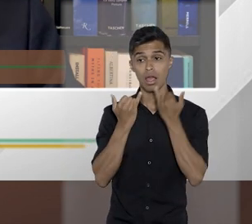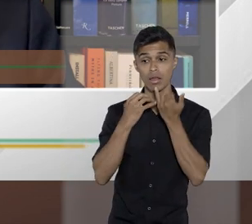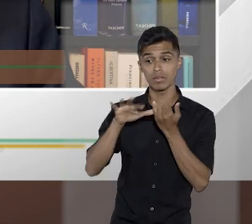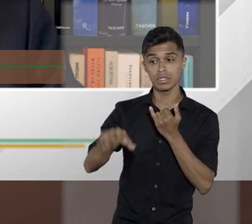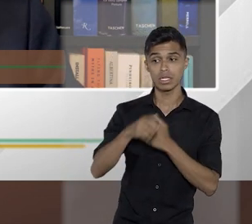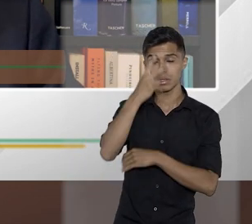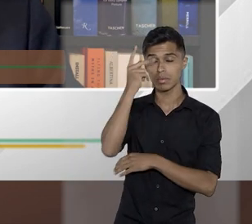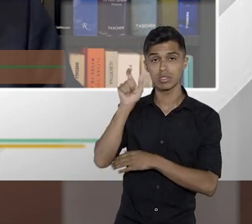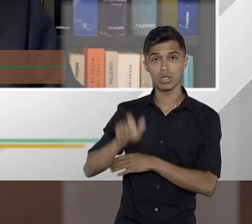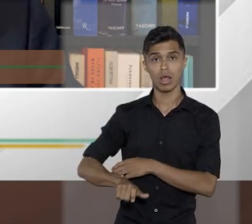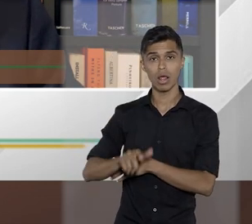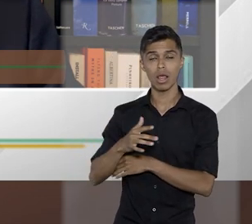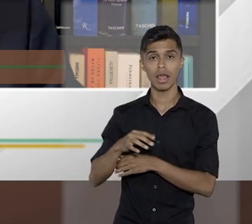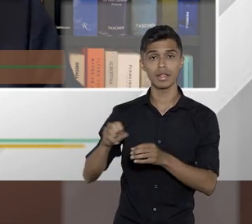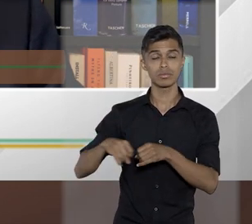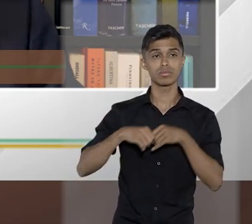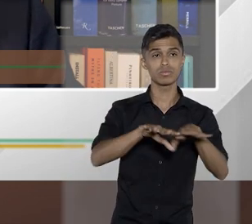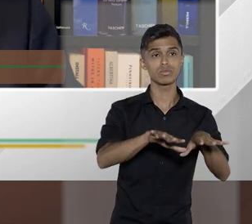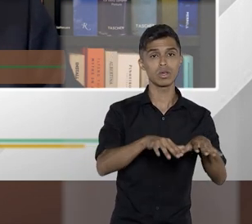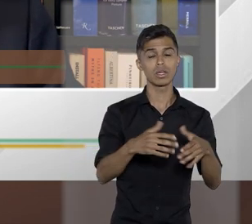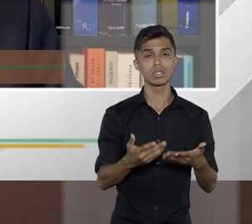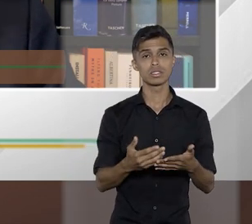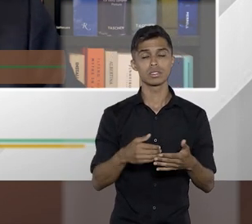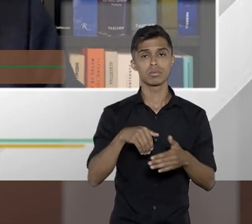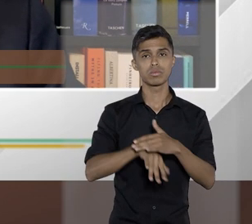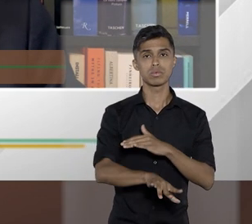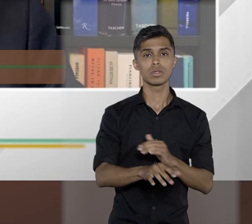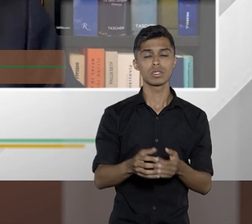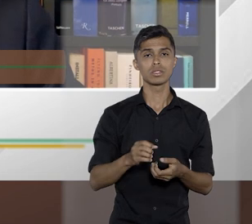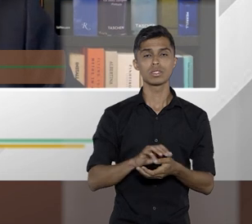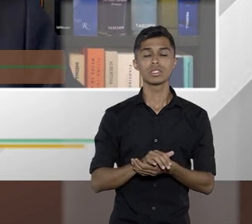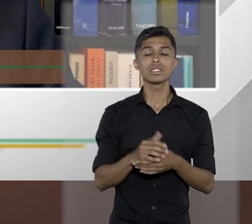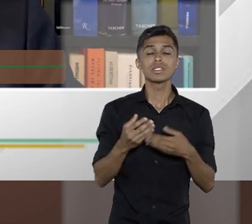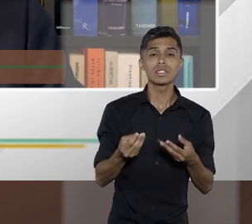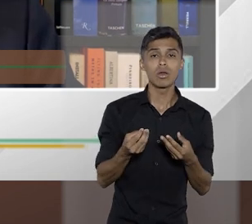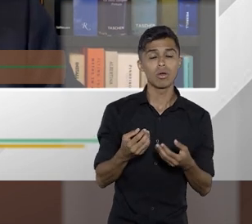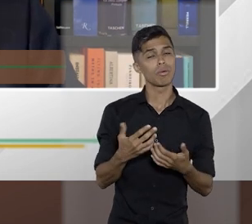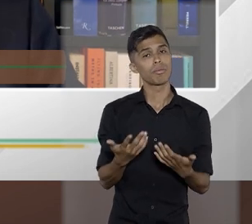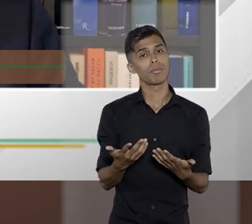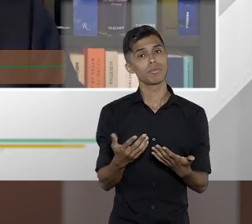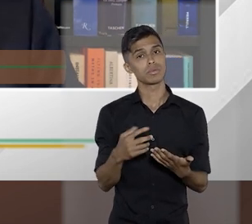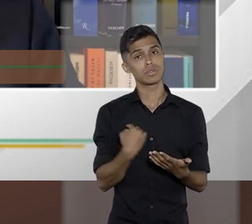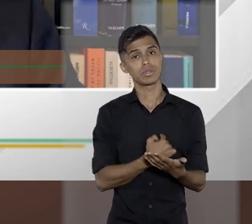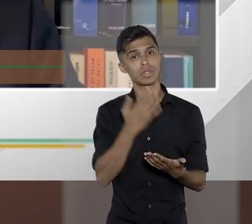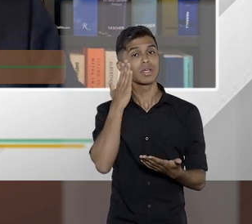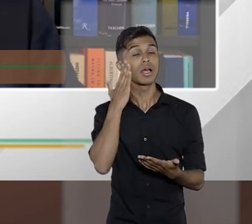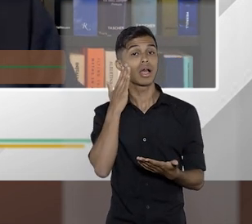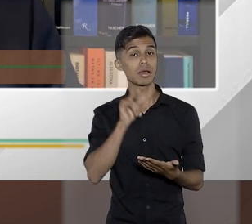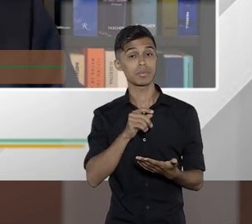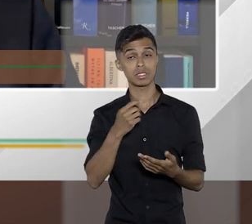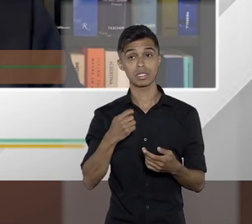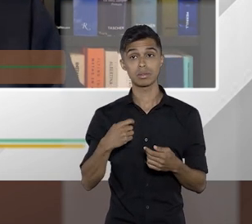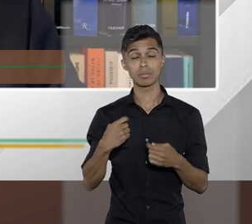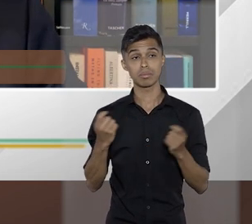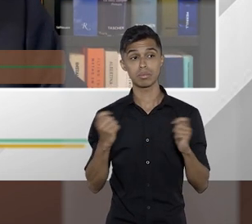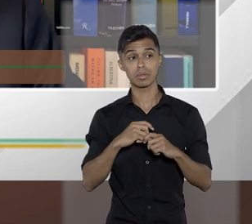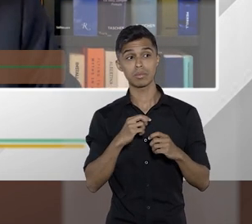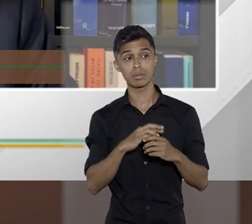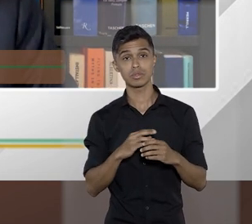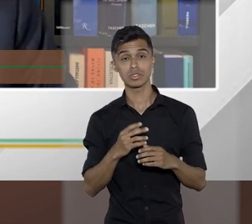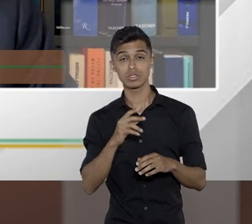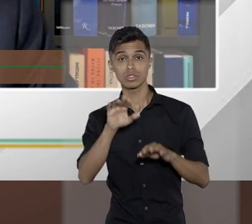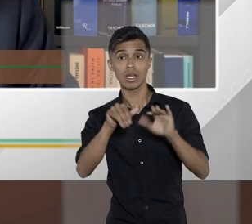da concessão do incentivo fiscal é vazado com os termos específicos, sem dúvida nenhuma a gente sabe a quem recorrer, né?